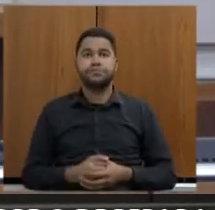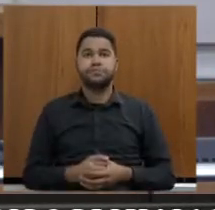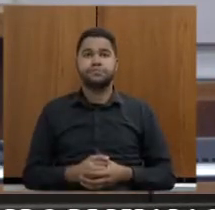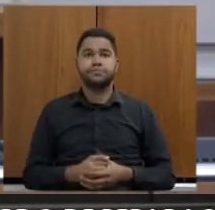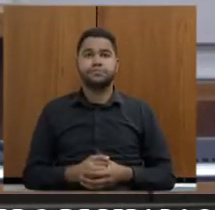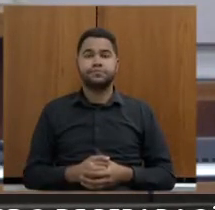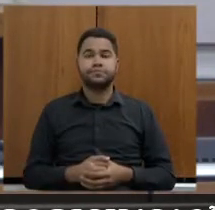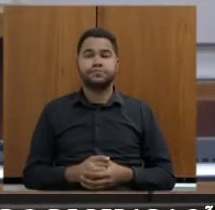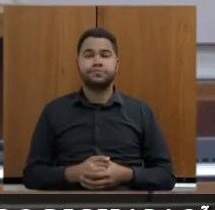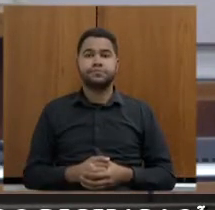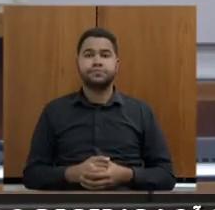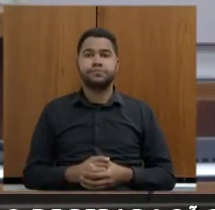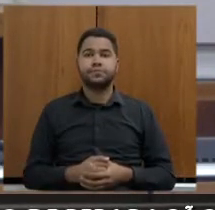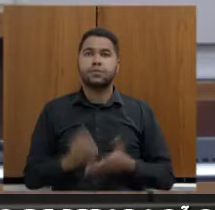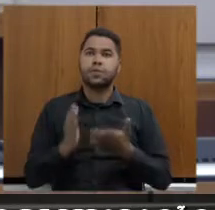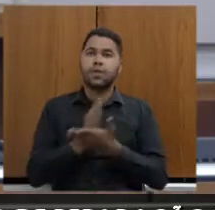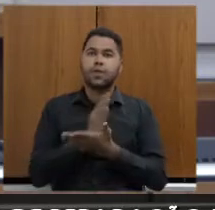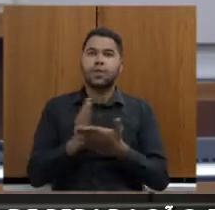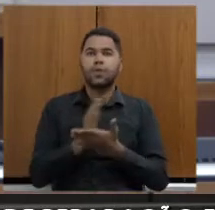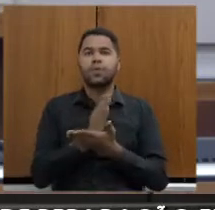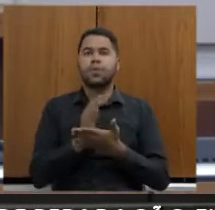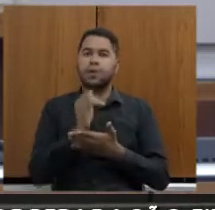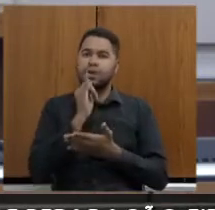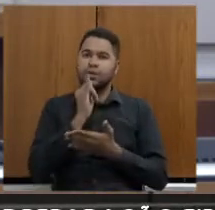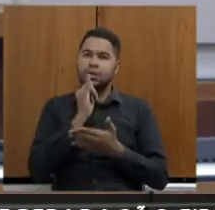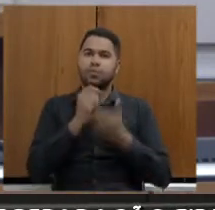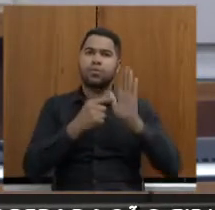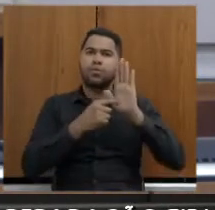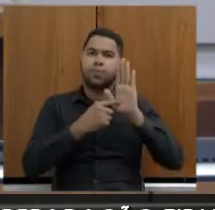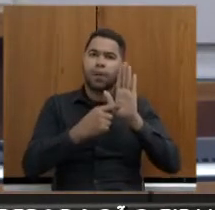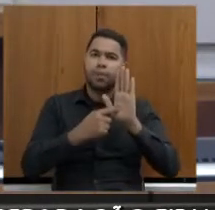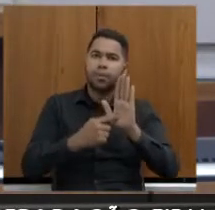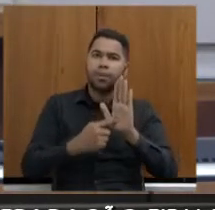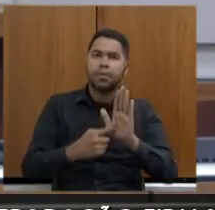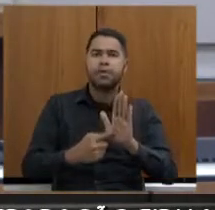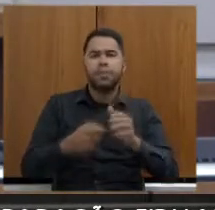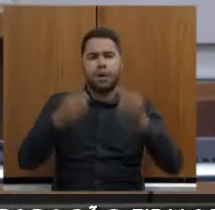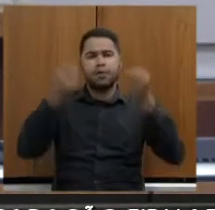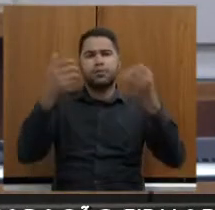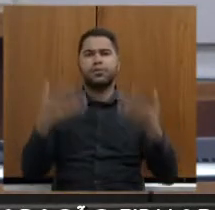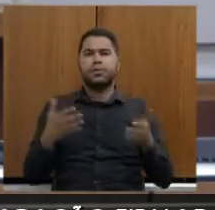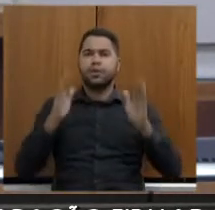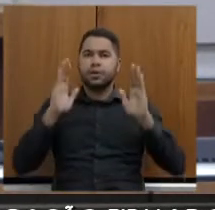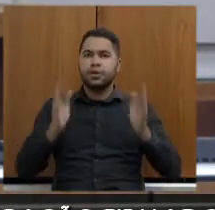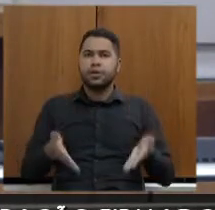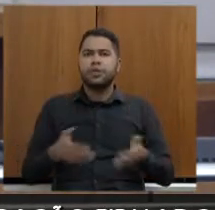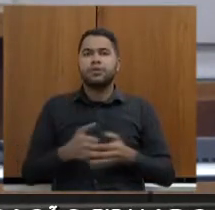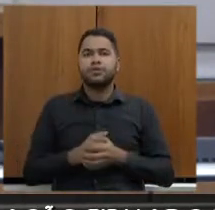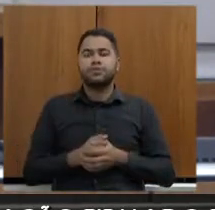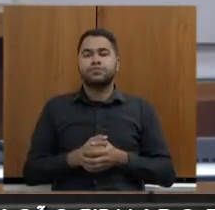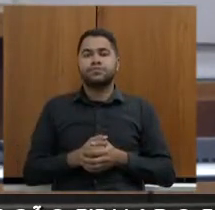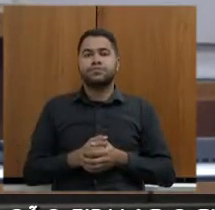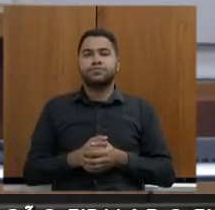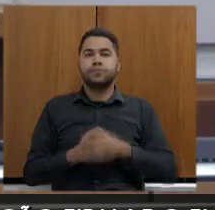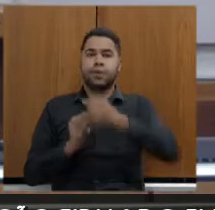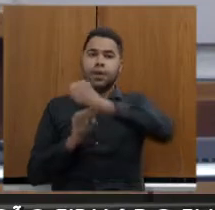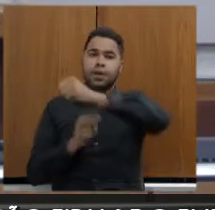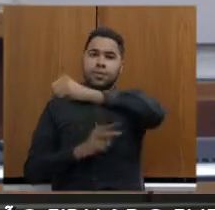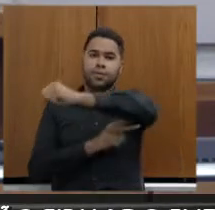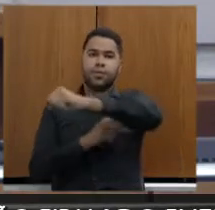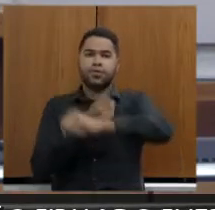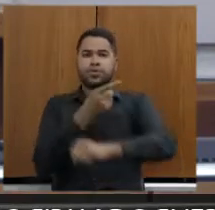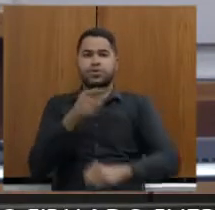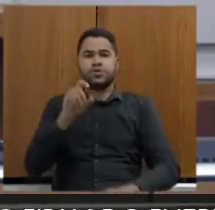E aí são alguns exemplos, então, a gente pode trazer alguns exemplos, como eu disse, temos aí a ponte de São Francisco,